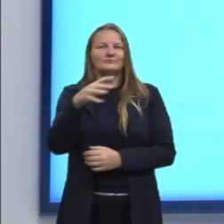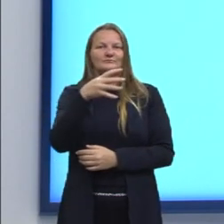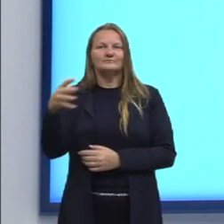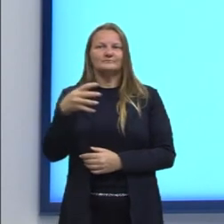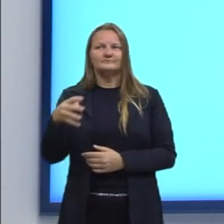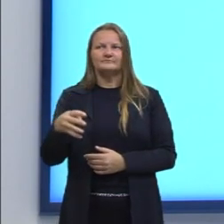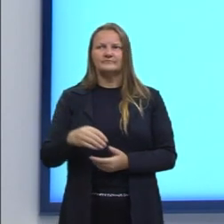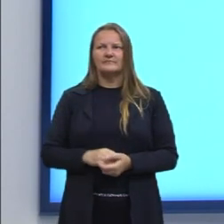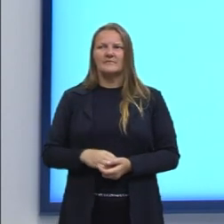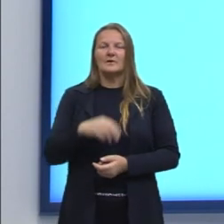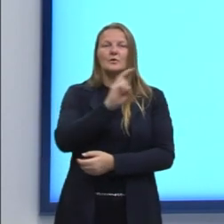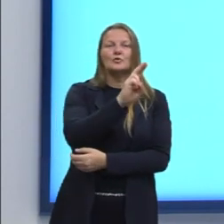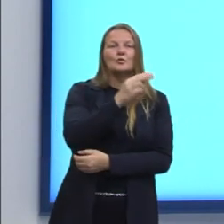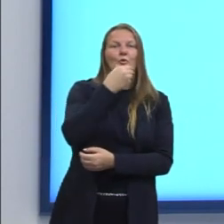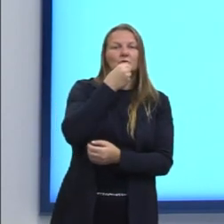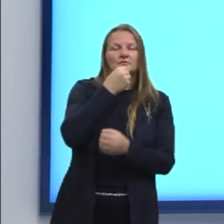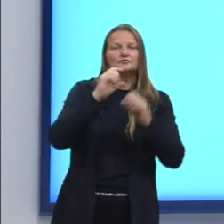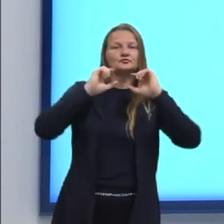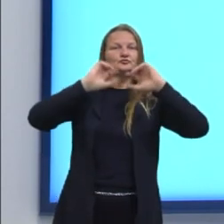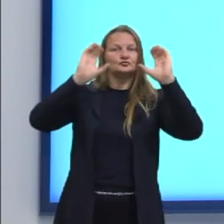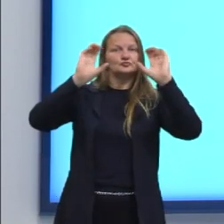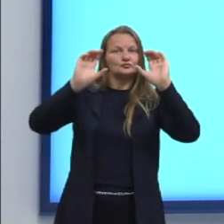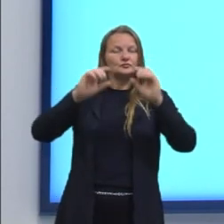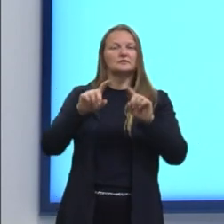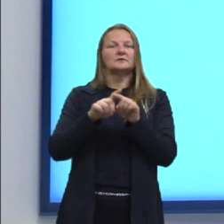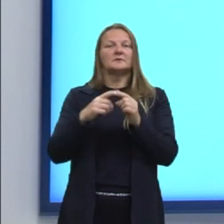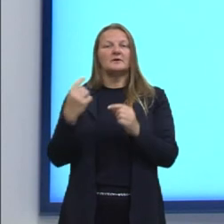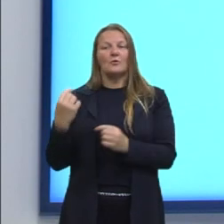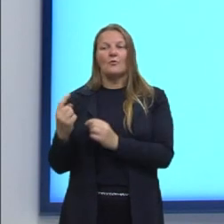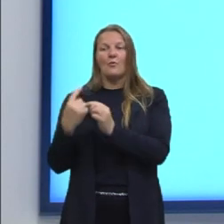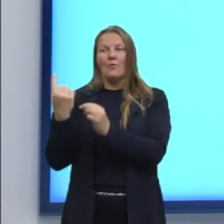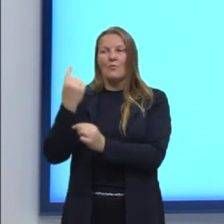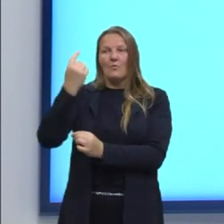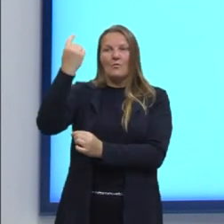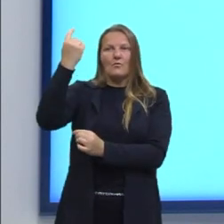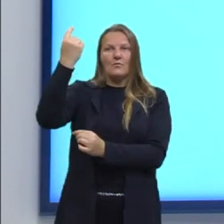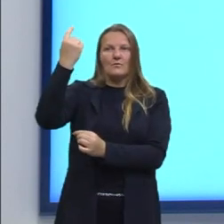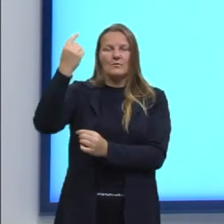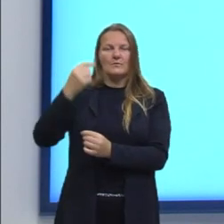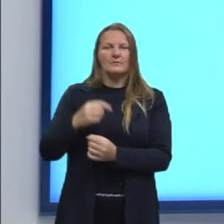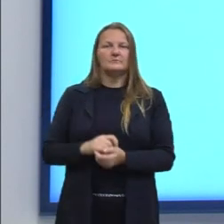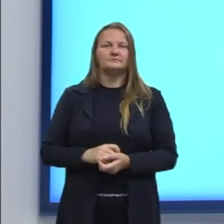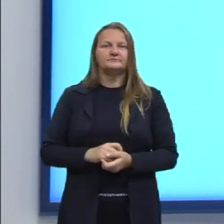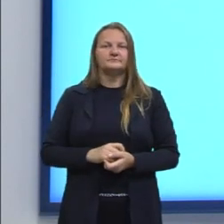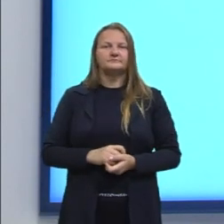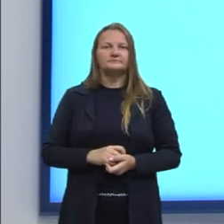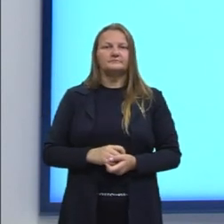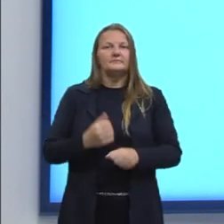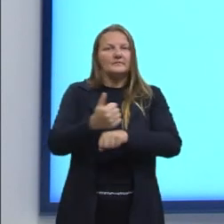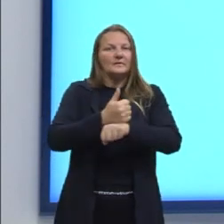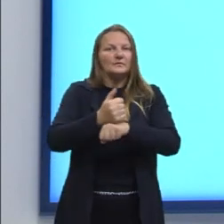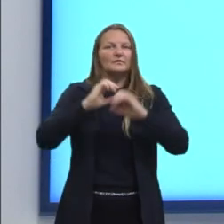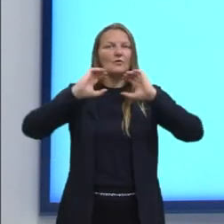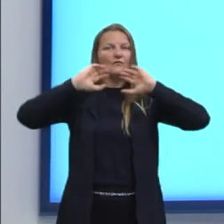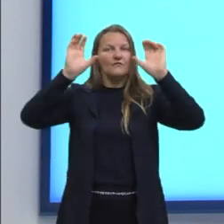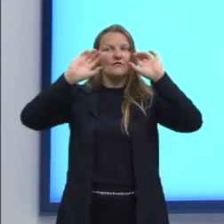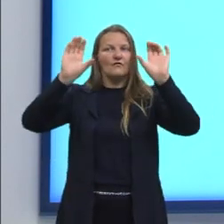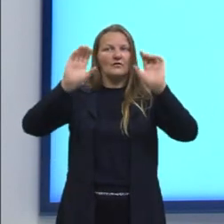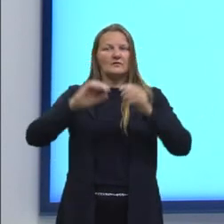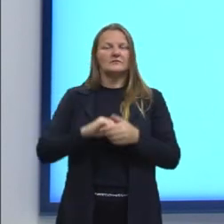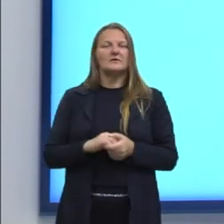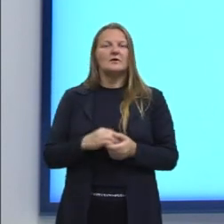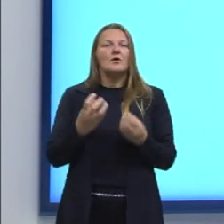né, então os nomes e também as alturas dos jogadores. E aí, gente, quando nós falamos em